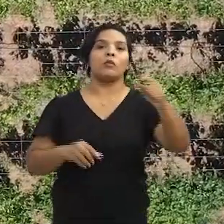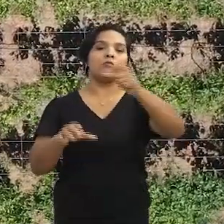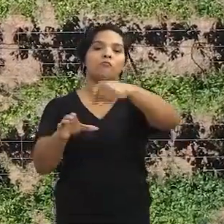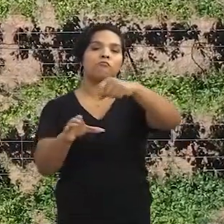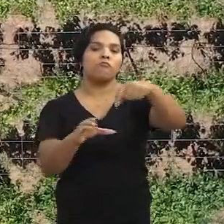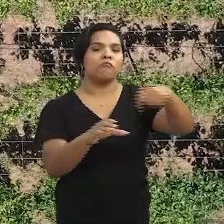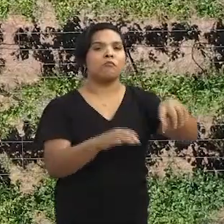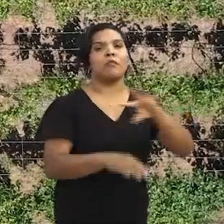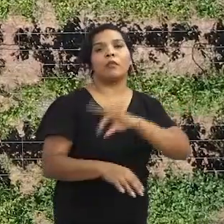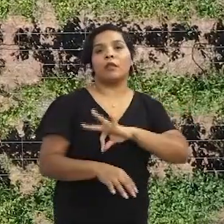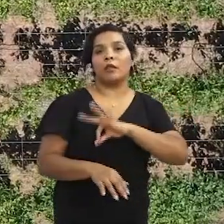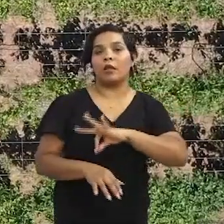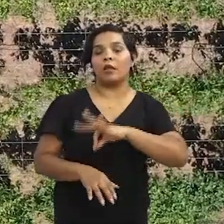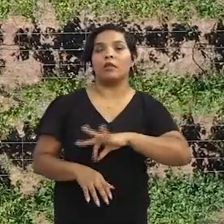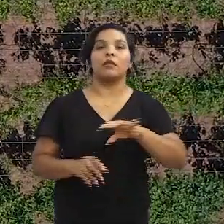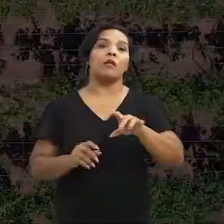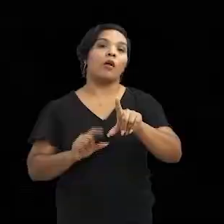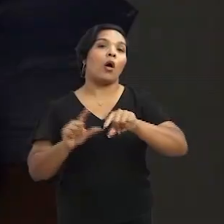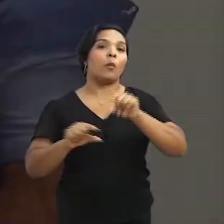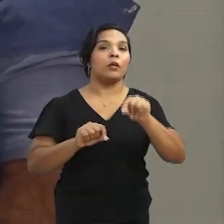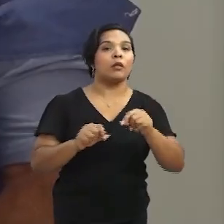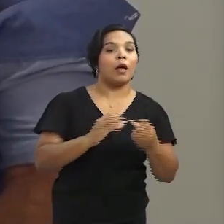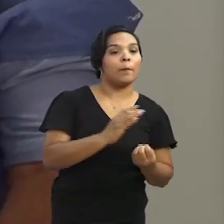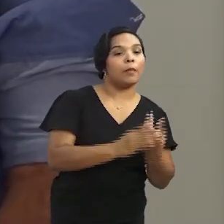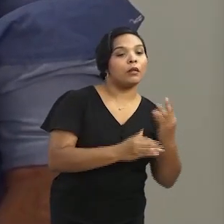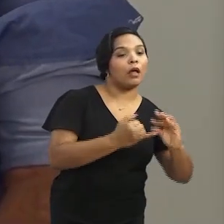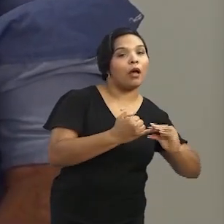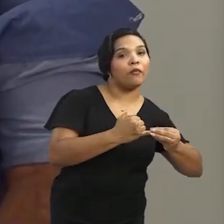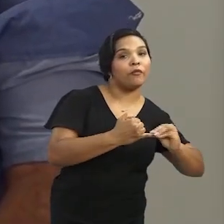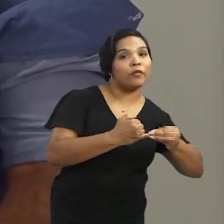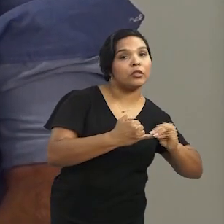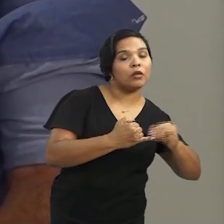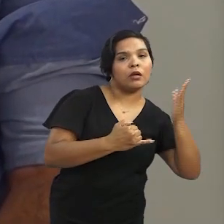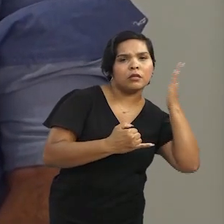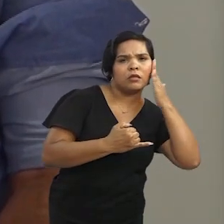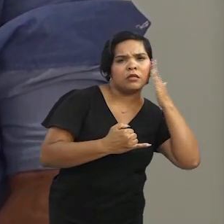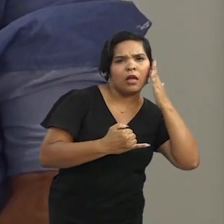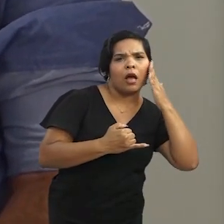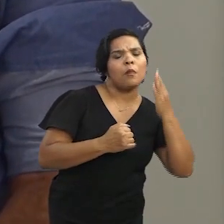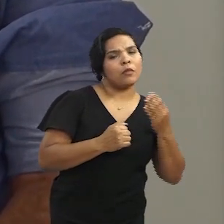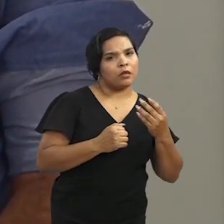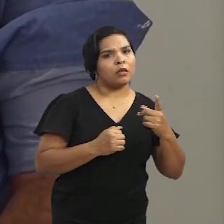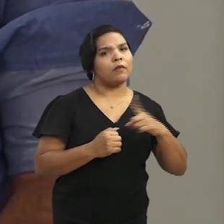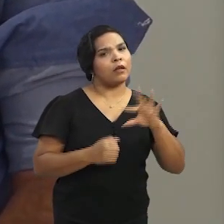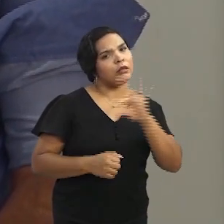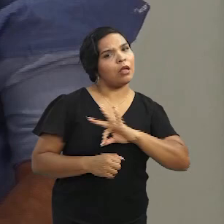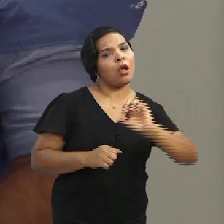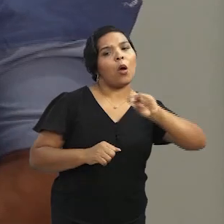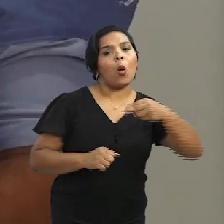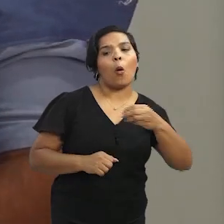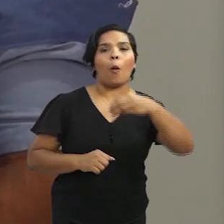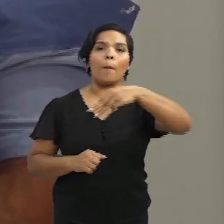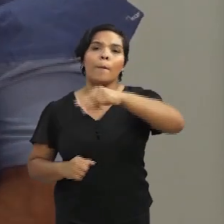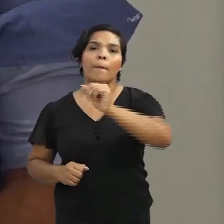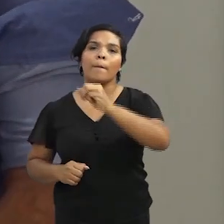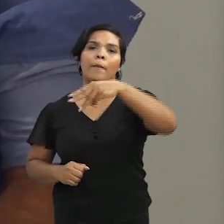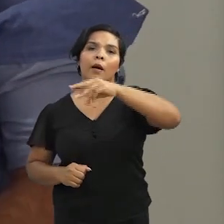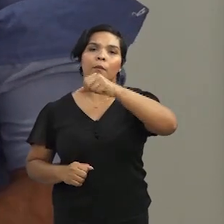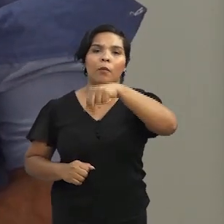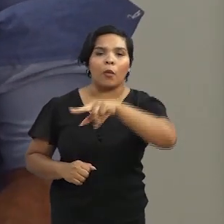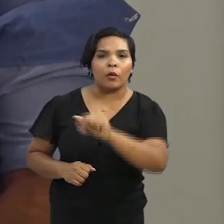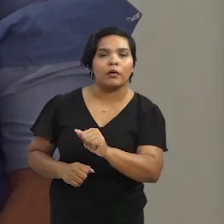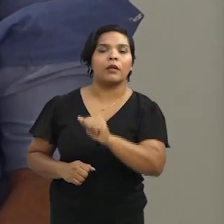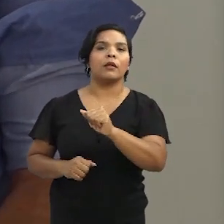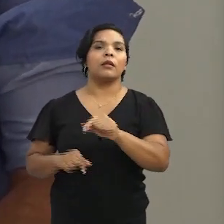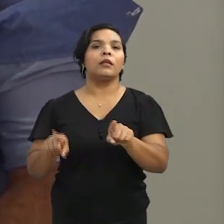por questões de renda, né? Então, o produtor não vai optar entre plantar feijão, por exemplo, que ele sabe que ele vai vender, ou plantar mamona, a